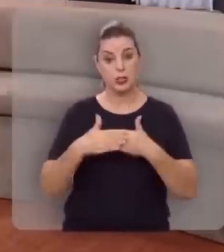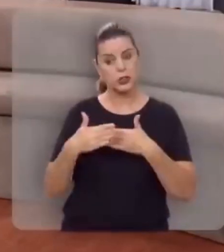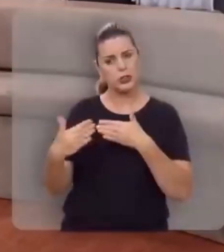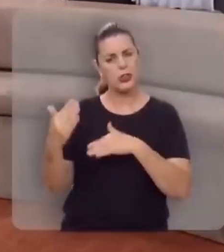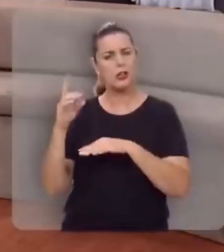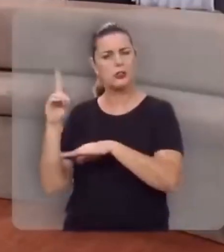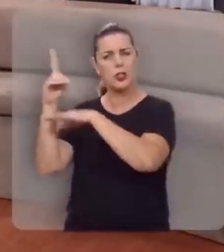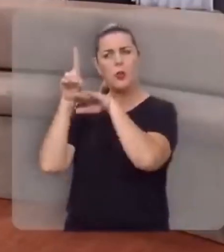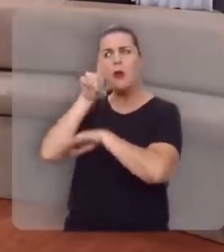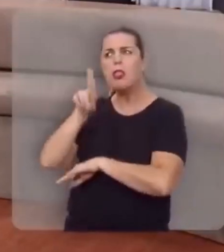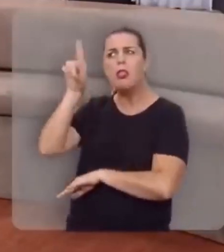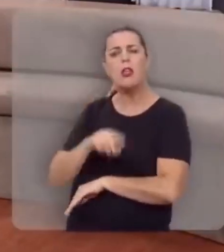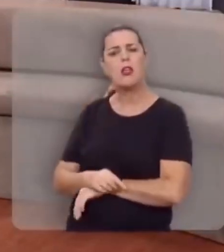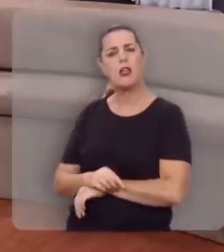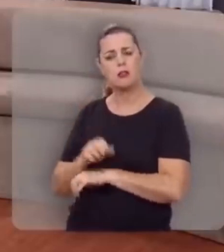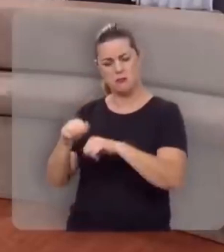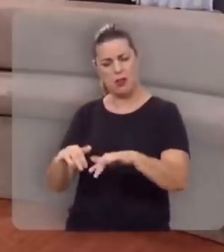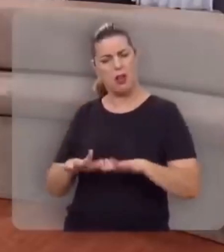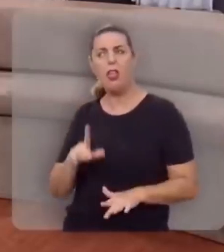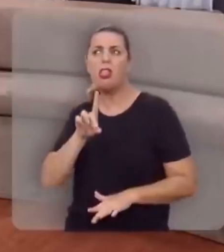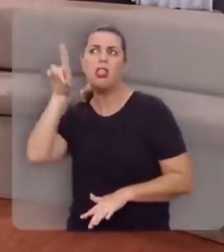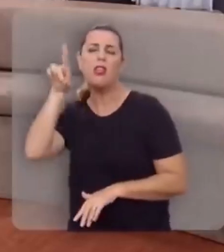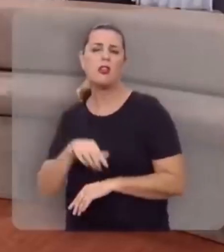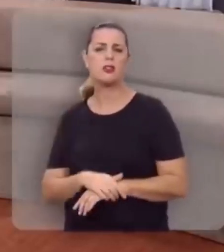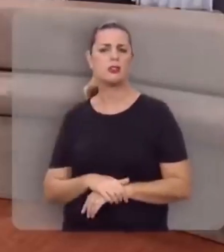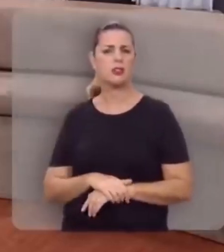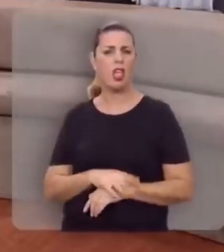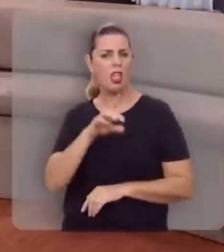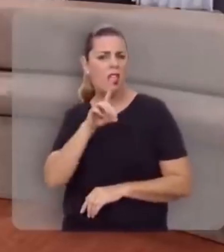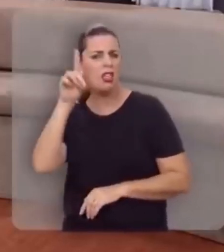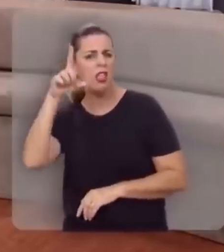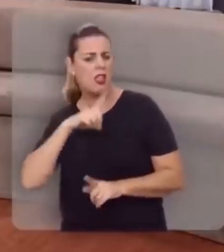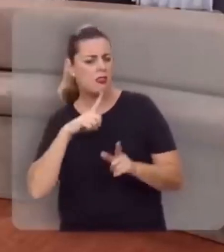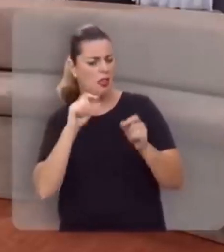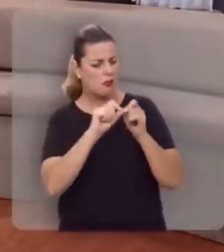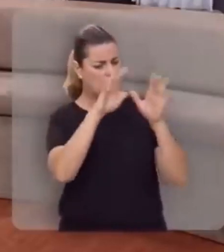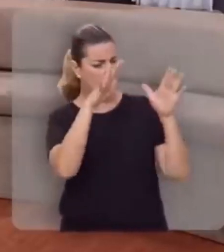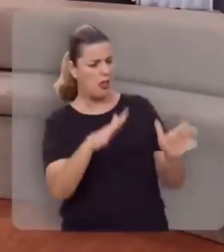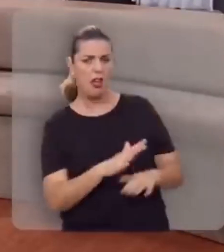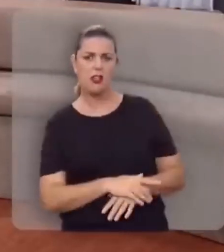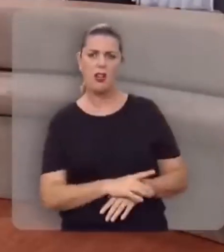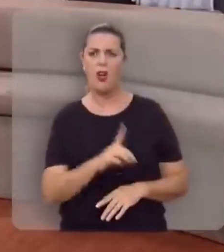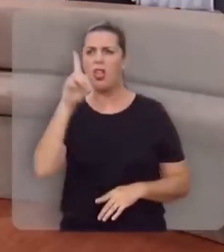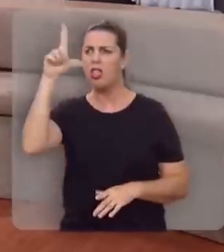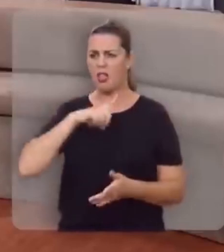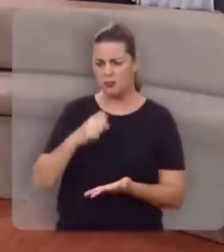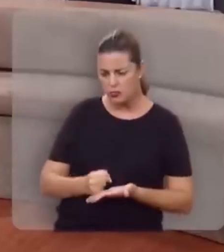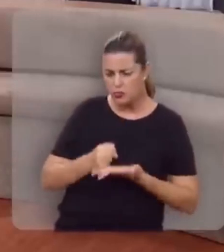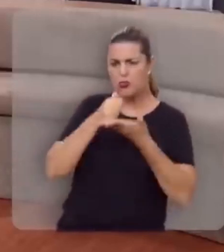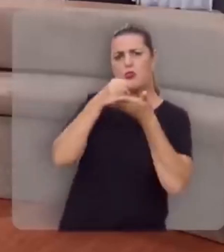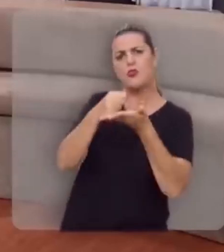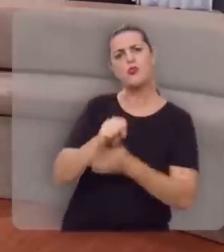diante da soberania de Deus, da majestade de Deus, deste Deus que é o criador, deste Deus que é o